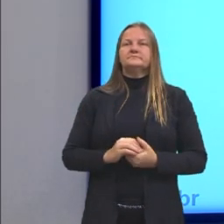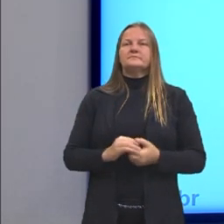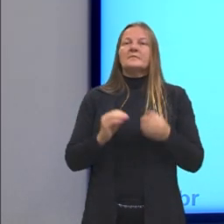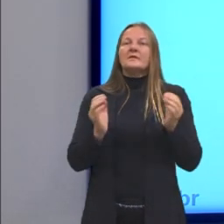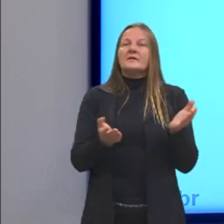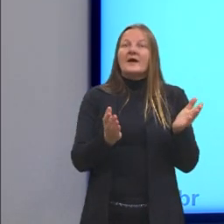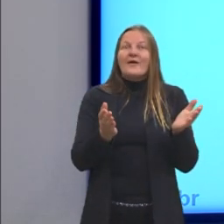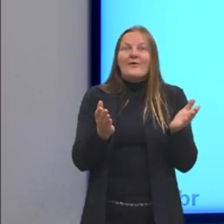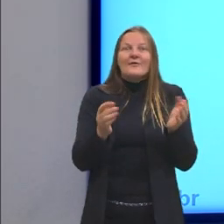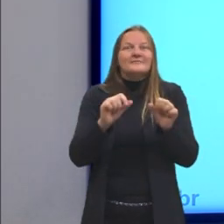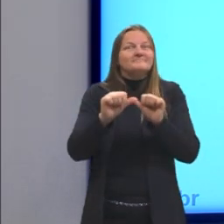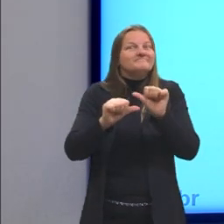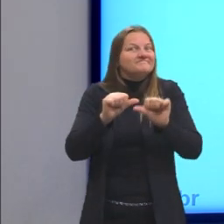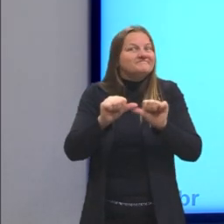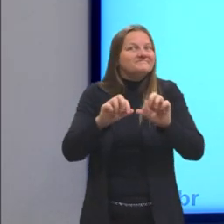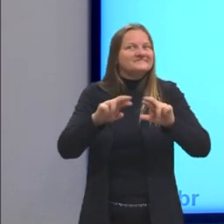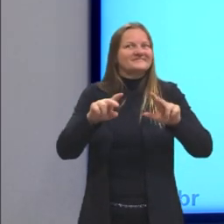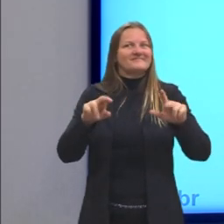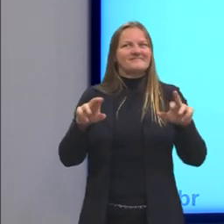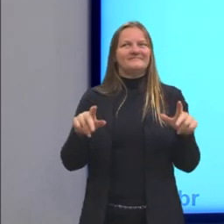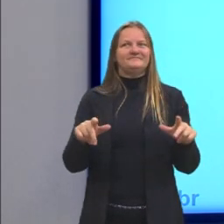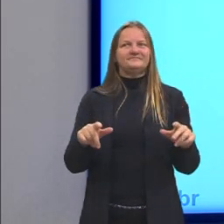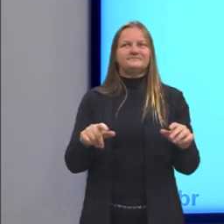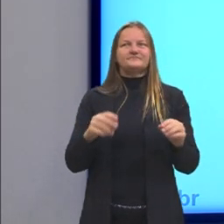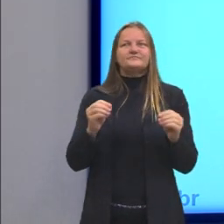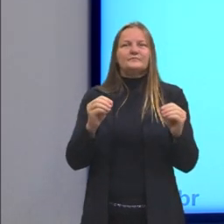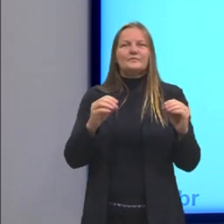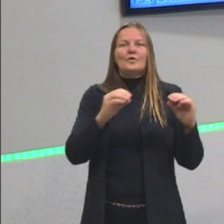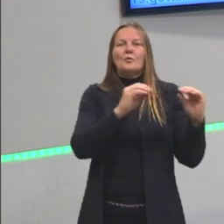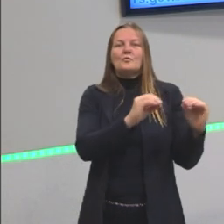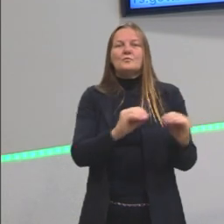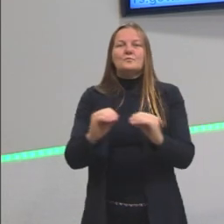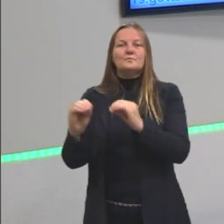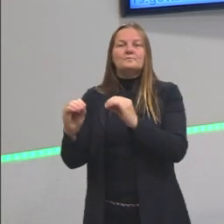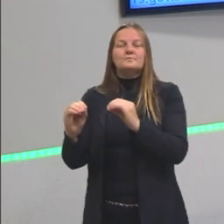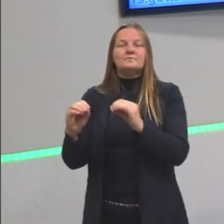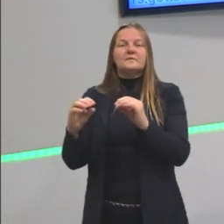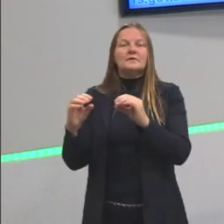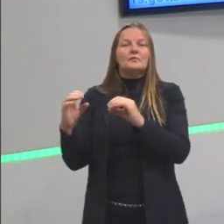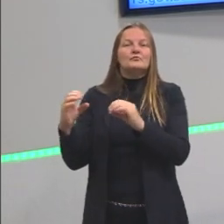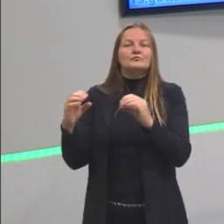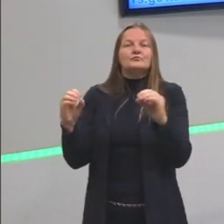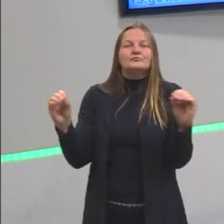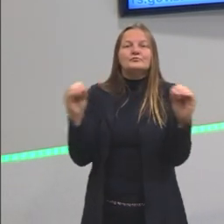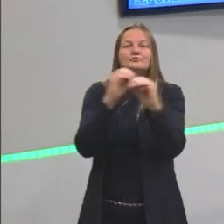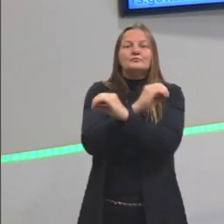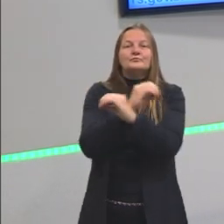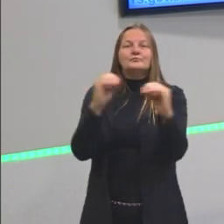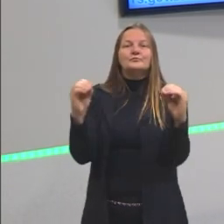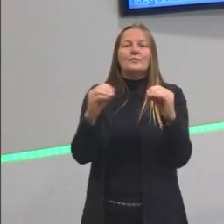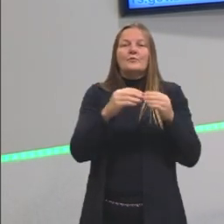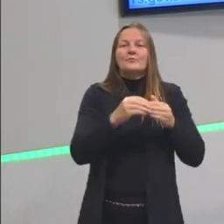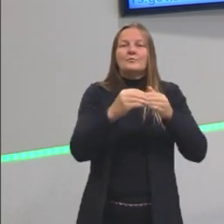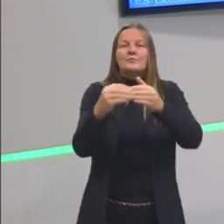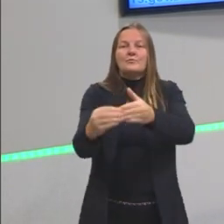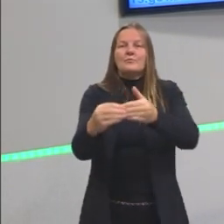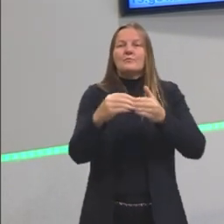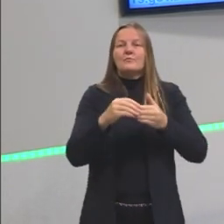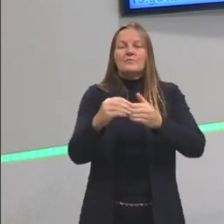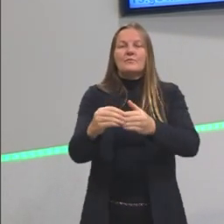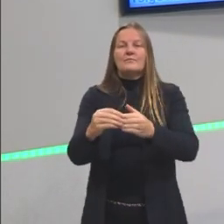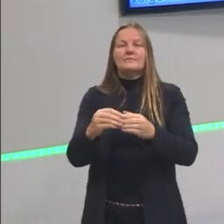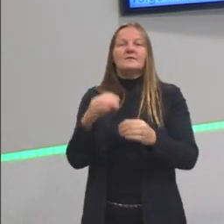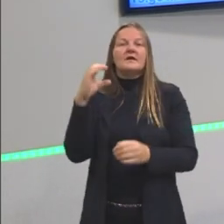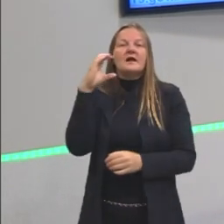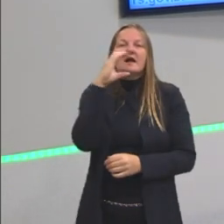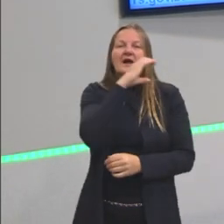E agora, a vai falar um pouquinho sobre o processo de condução. Condução, agora a gente já está falando de transferência